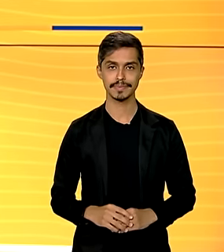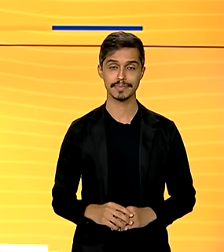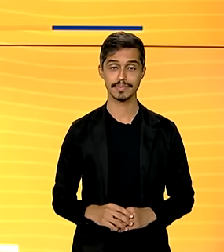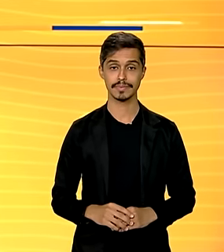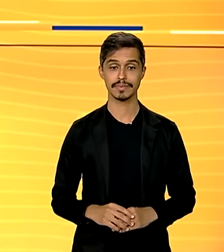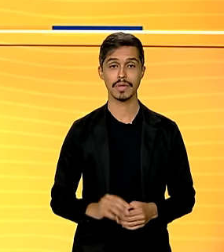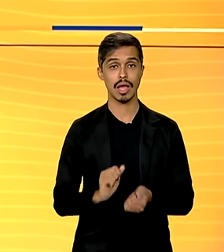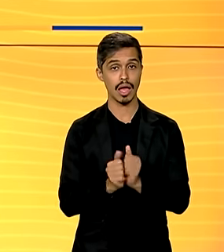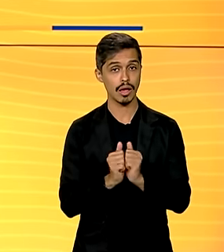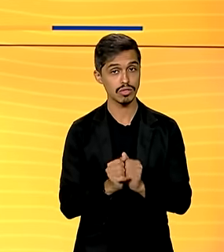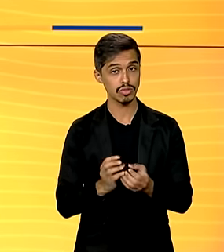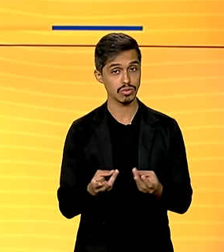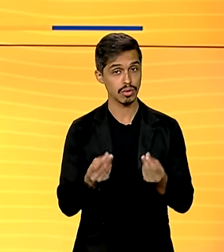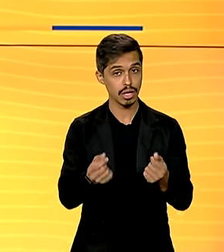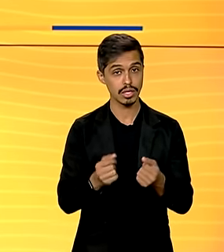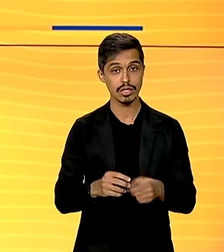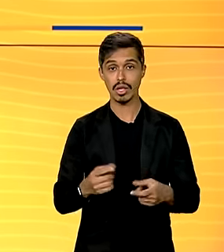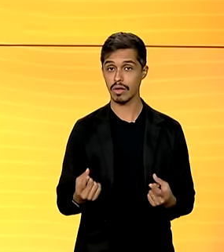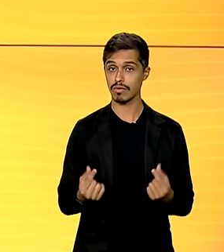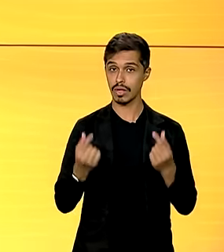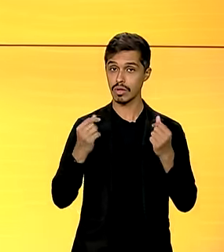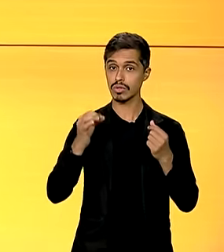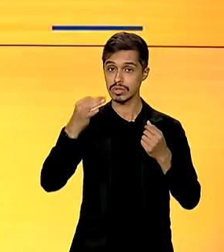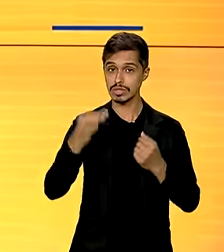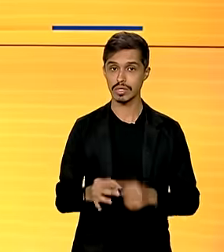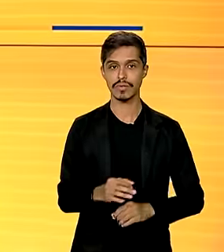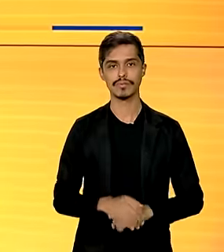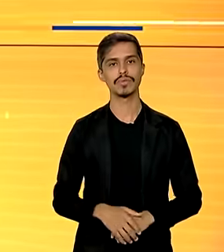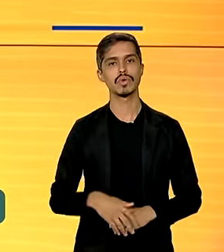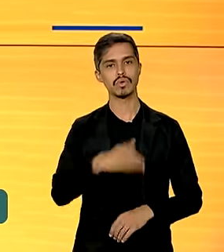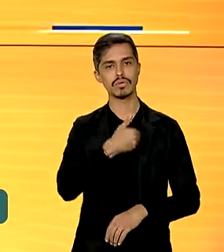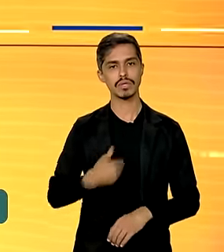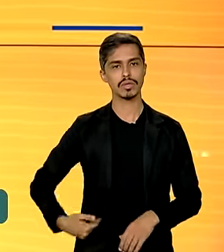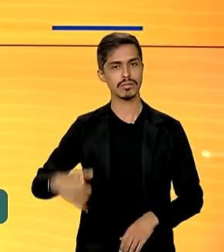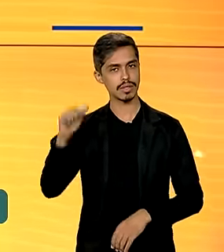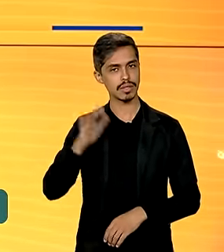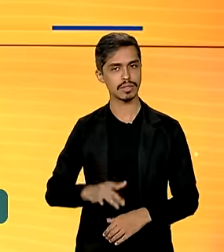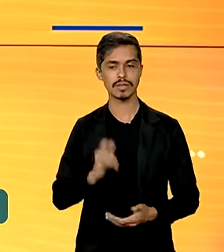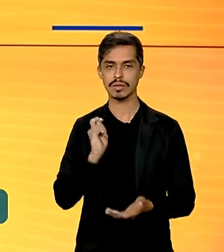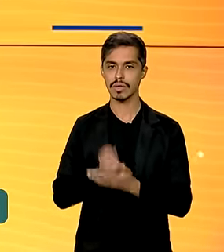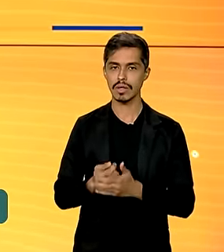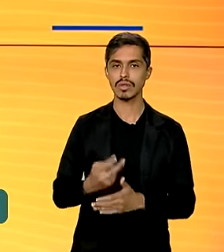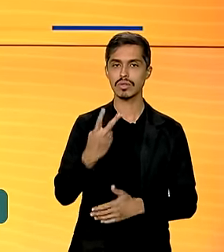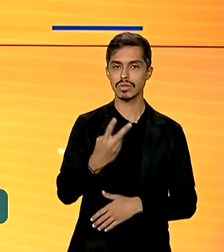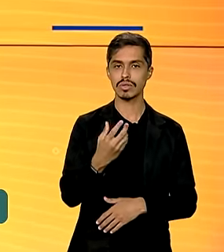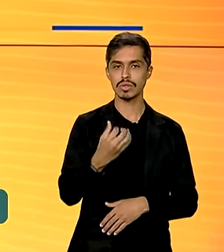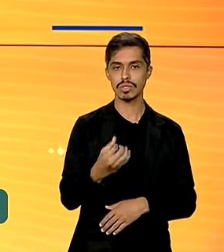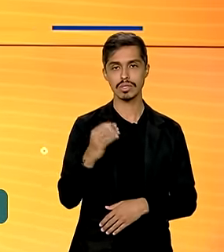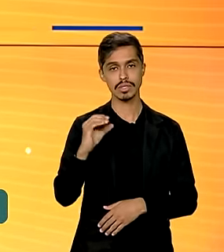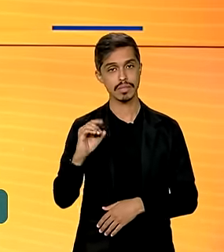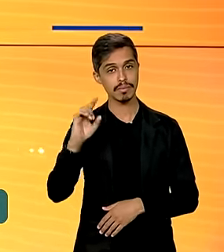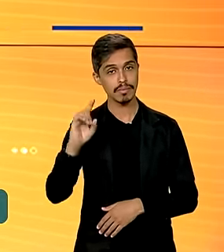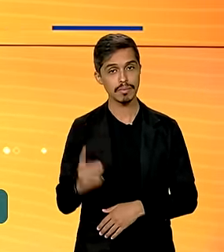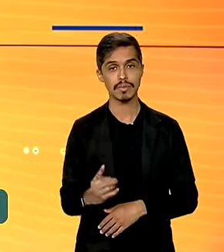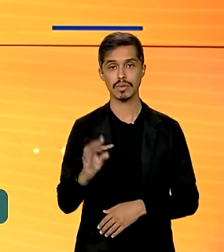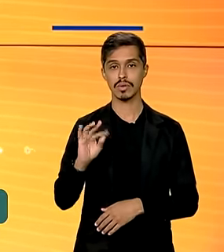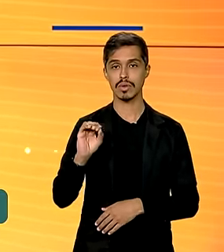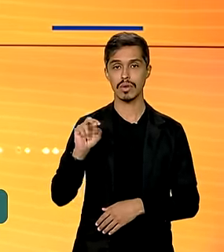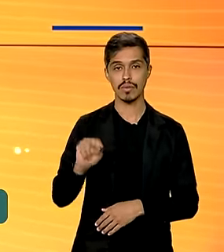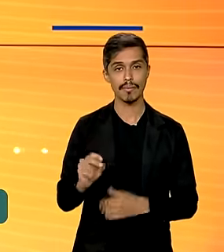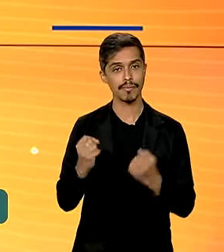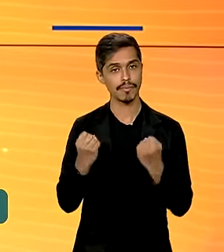Arroz de qualidade e a preço justo. O governo brasileiro realizou a compra de mais de 260 mil